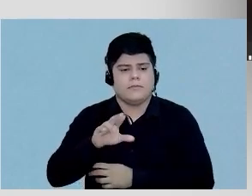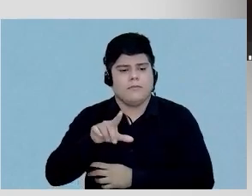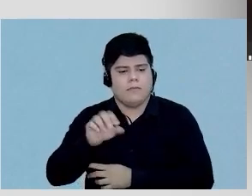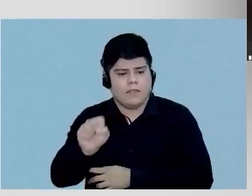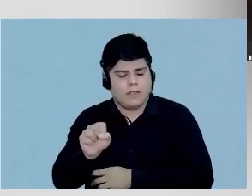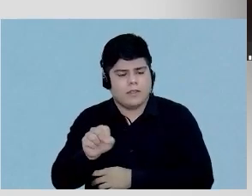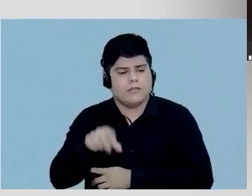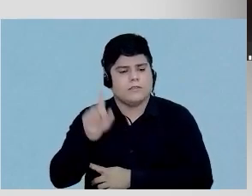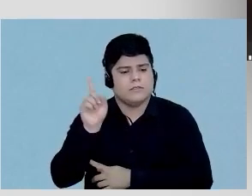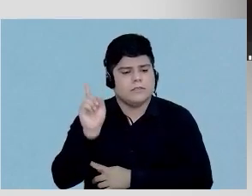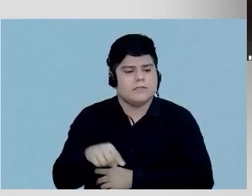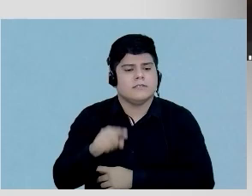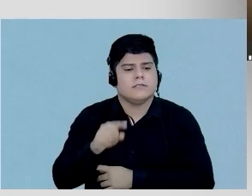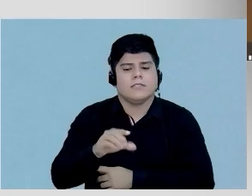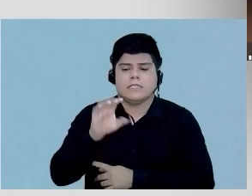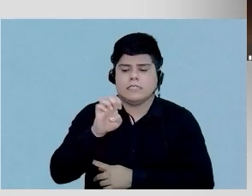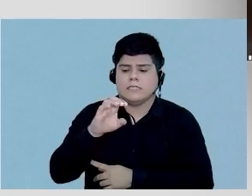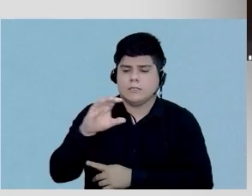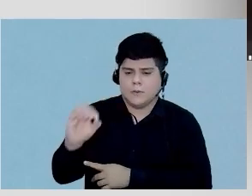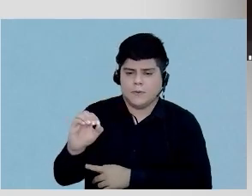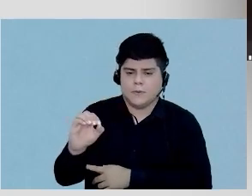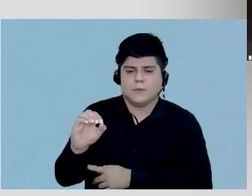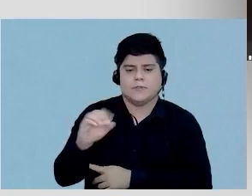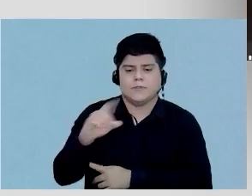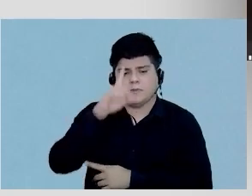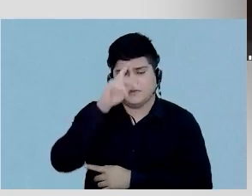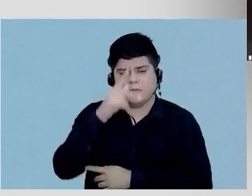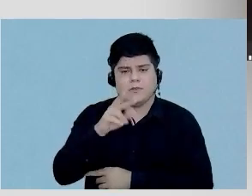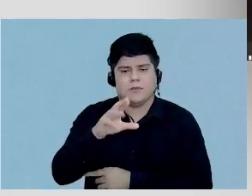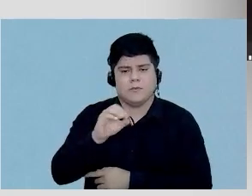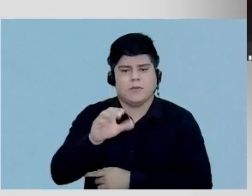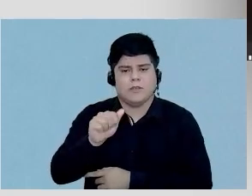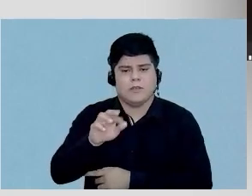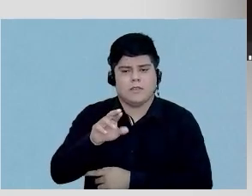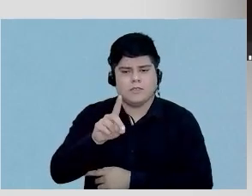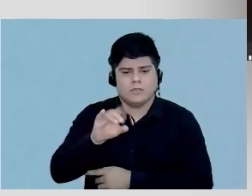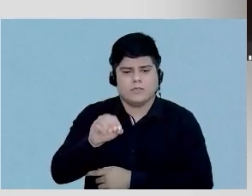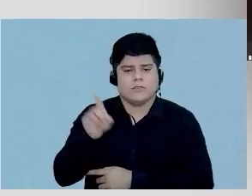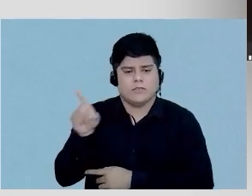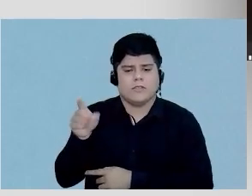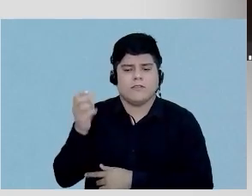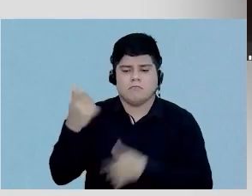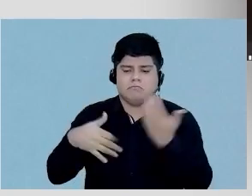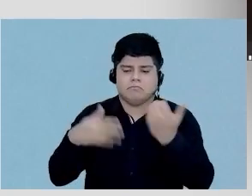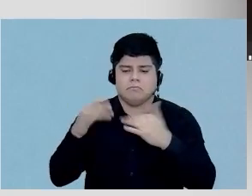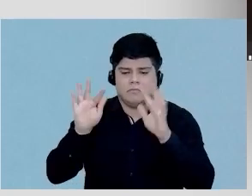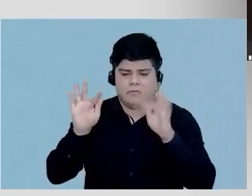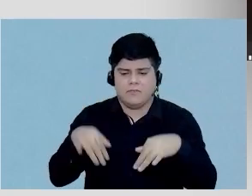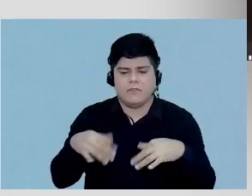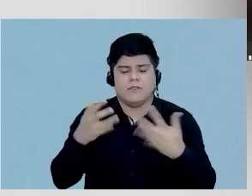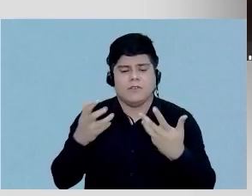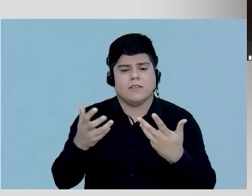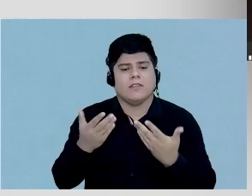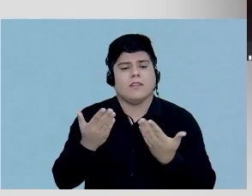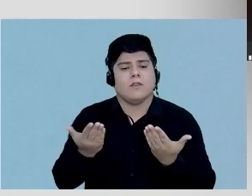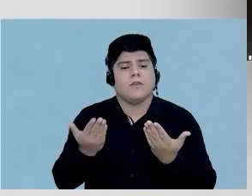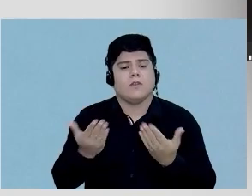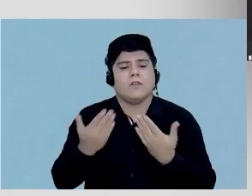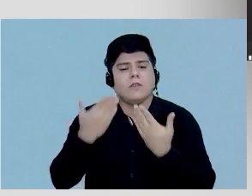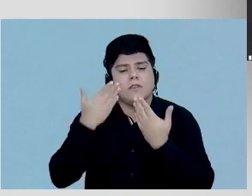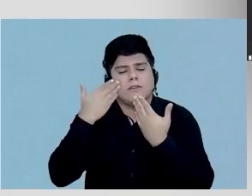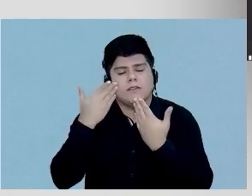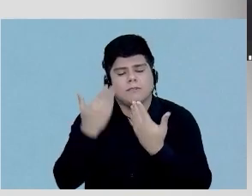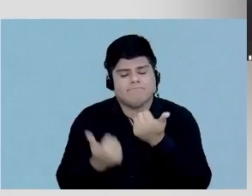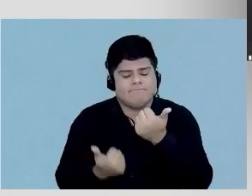ele é o nosso CEO do Hospital Procardíaco que vai dar as palavras finais e queria dizer o